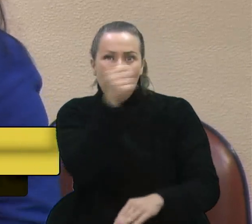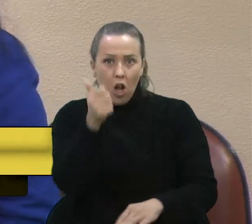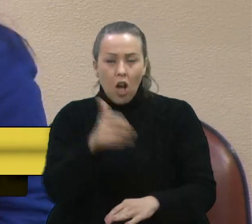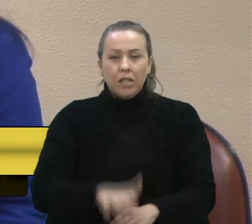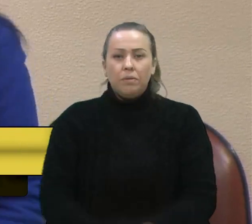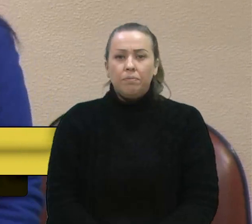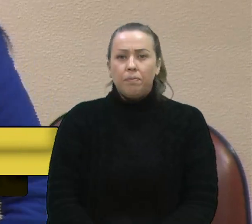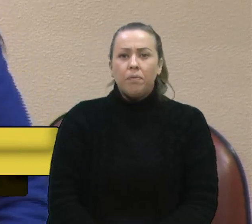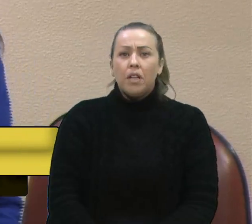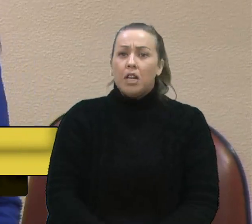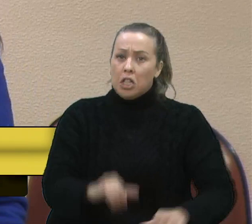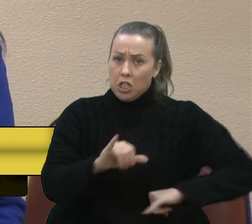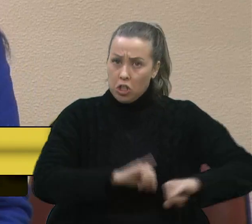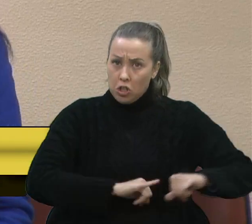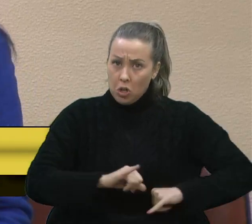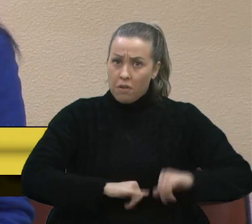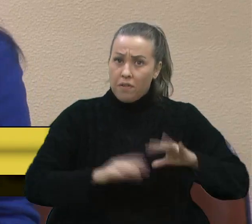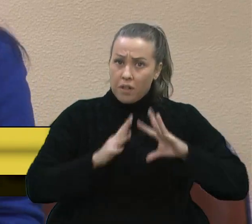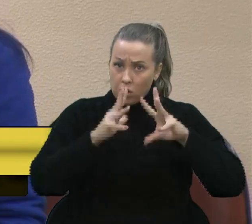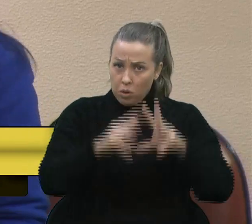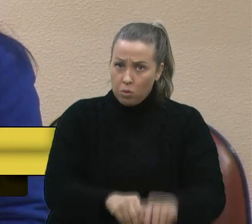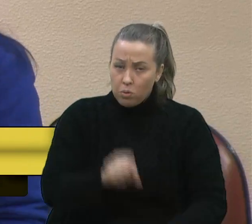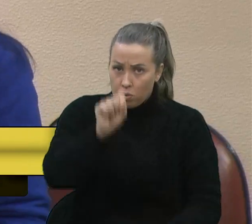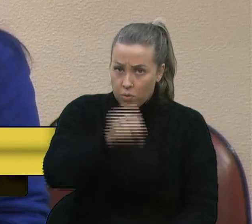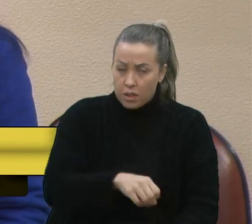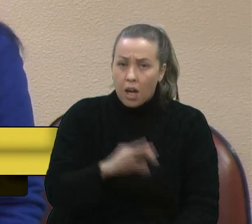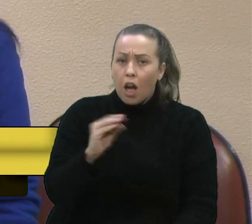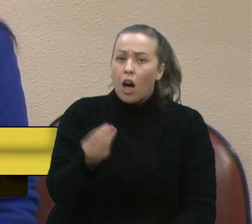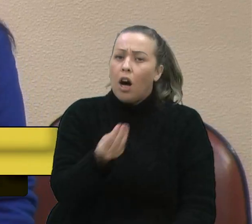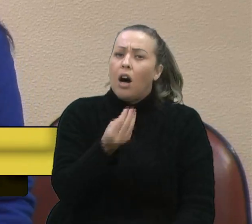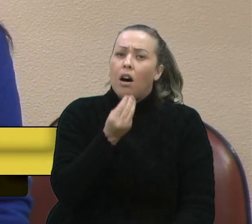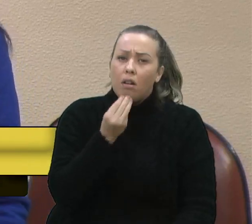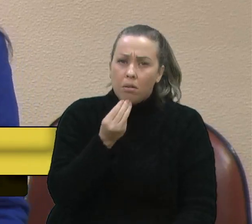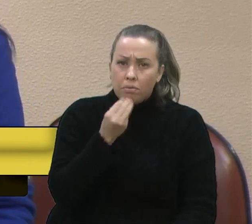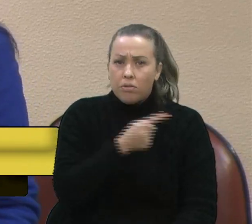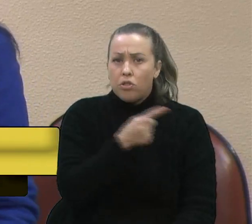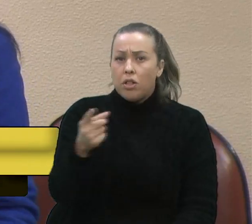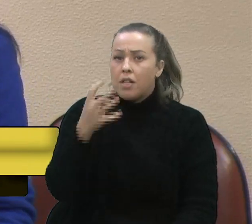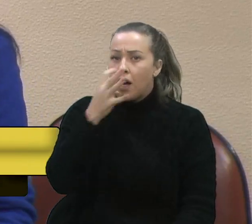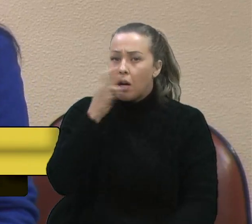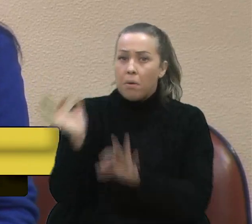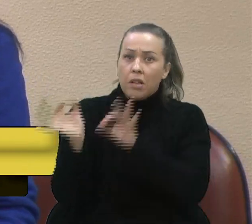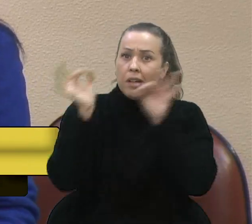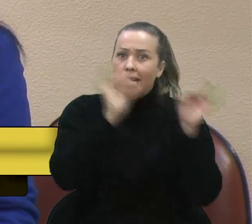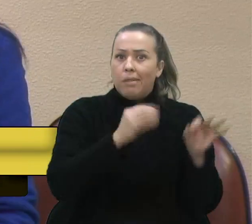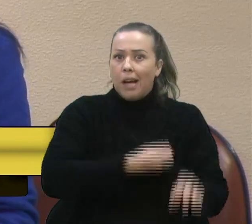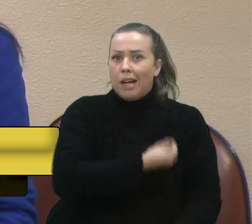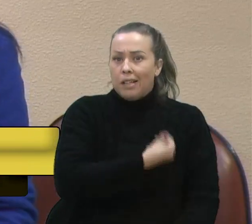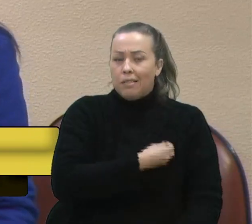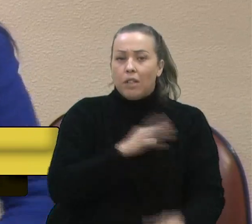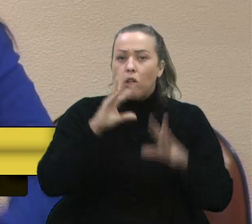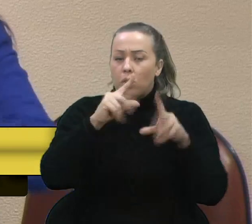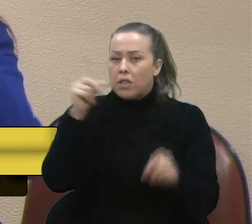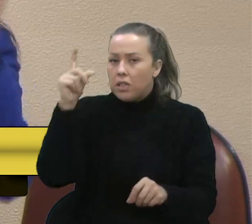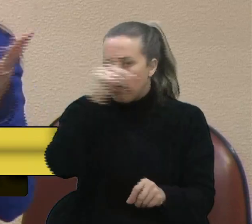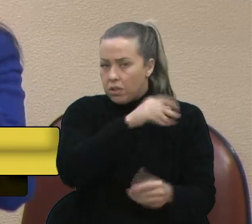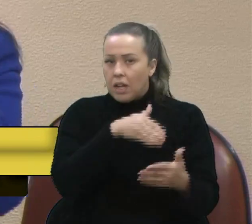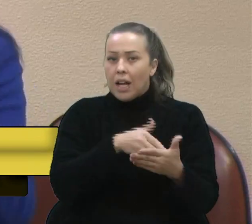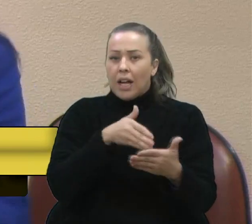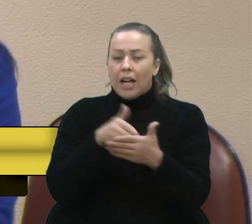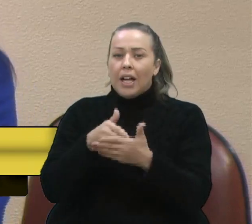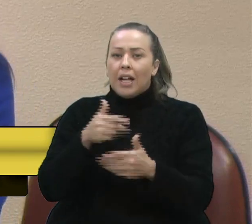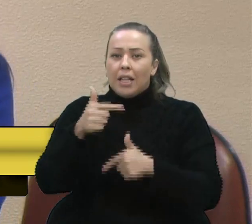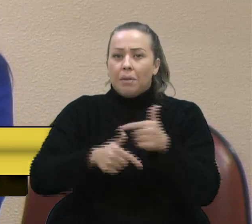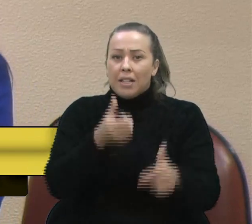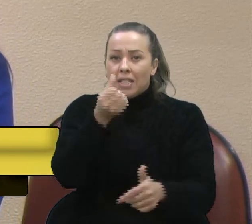E sofre muito com isso tudo. E, obviamente, a gente acompanhou ao longo da vida todas as dificuldades de trabalhar 60